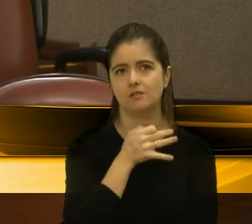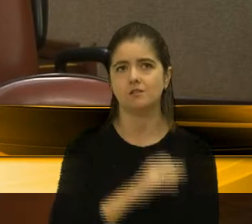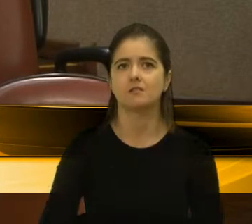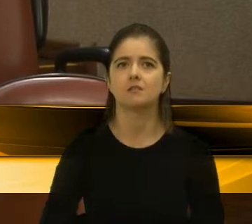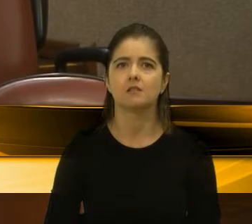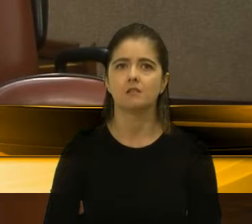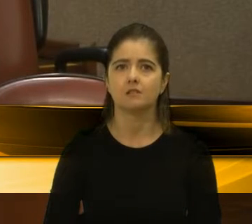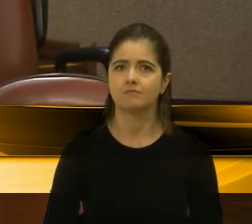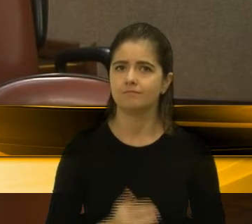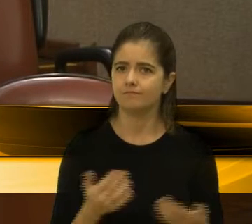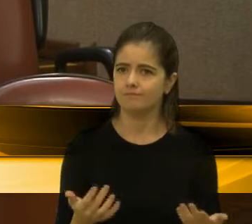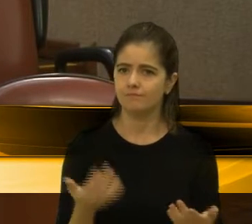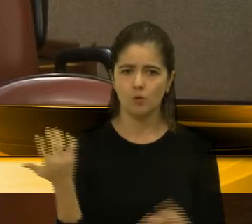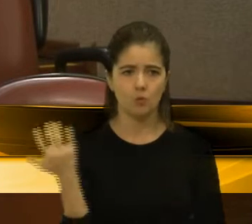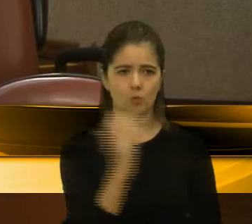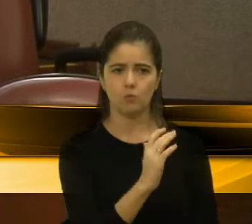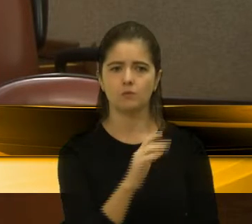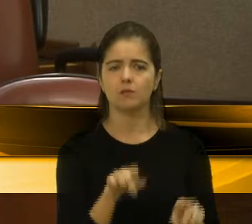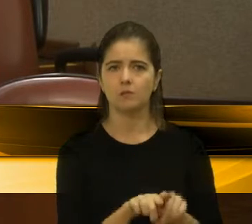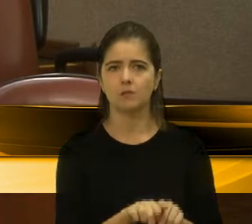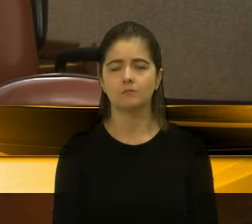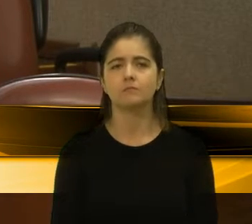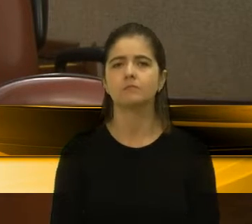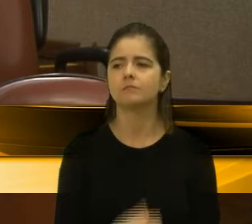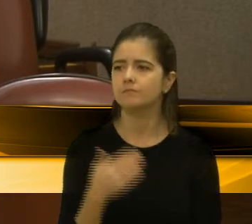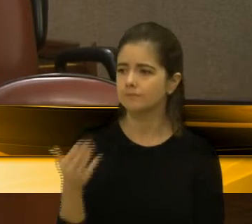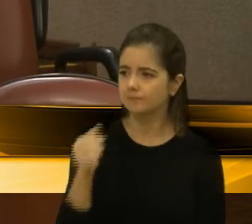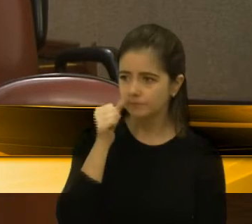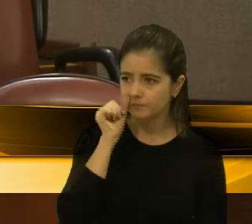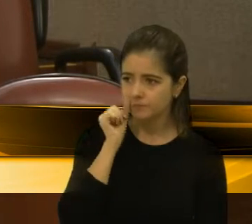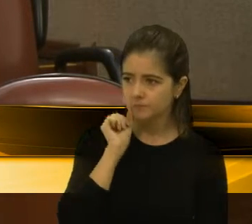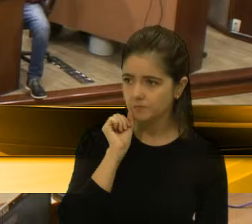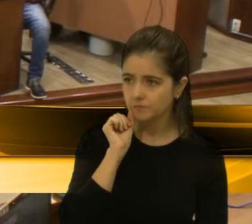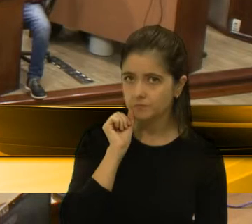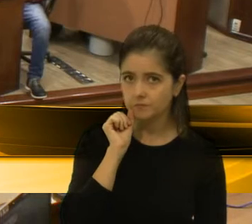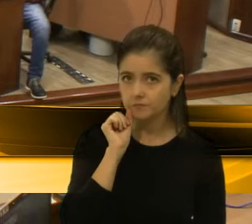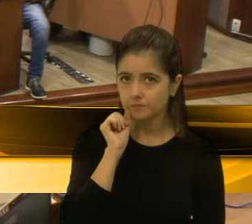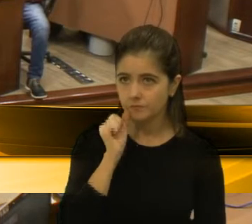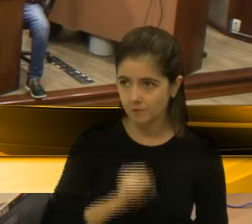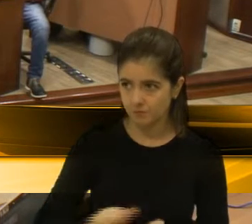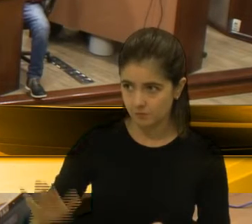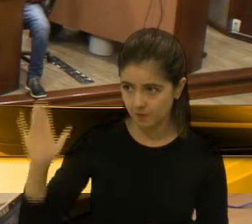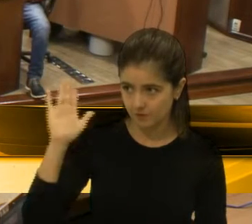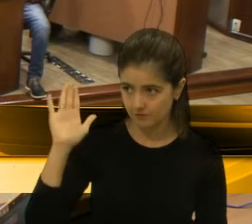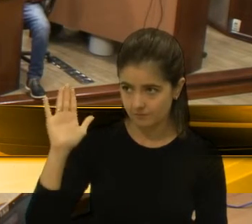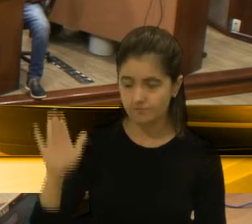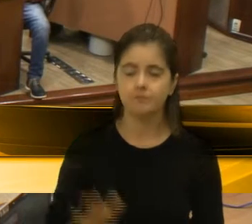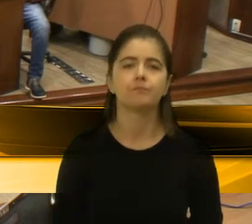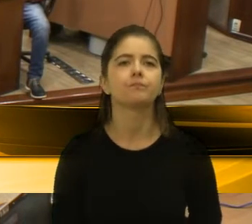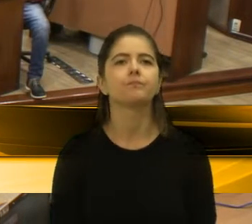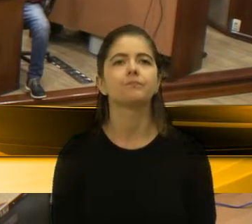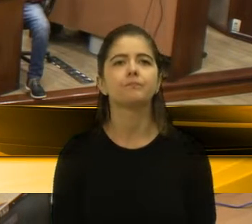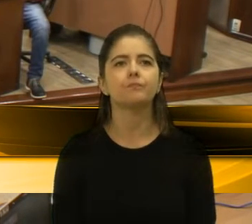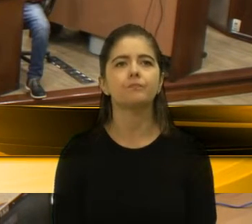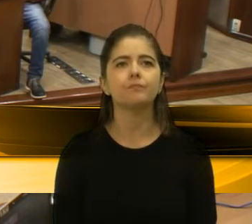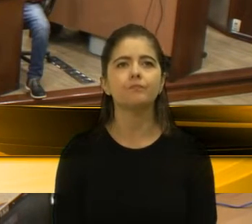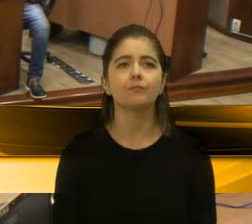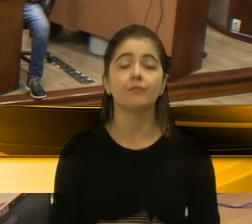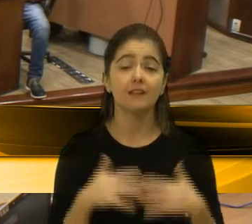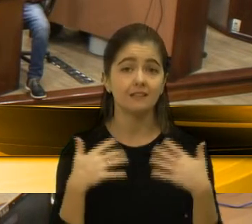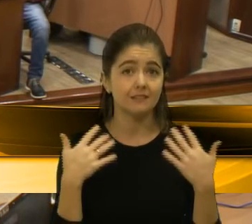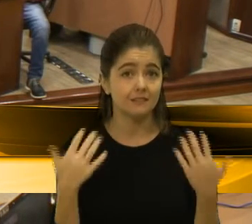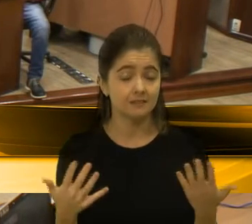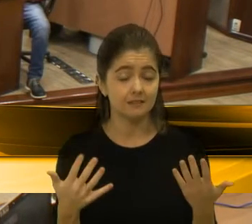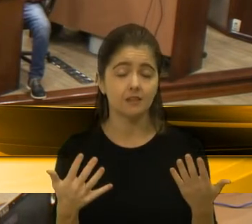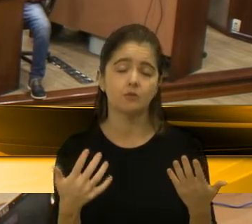sentido de ser contrária a essa proposta. Pois não, vereadora Palma? Ah, pediu a palavra, desculpe. Então, fica esse